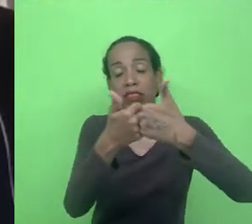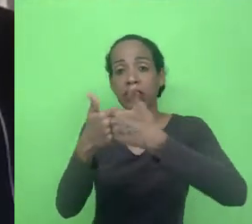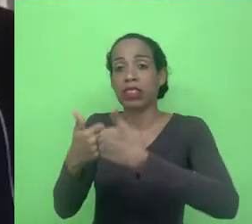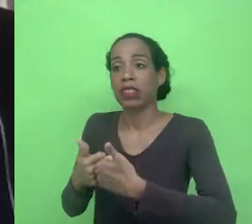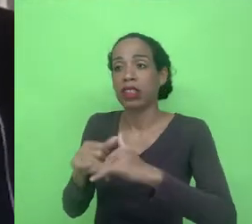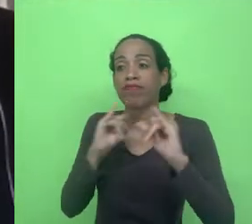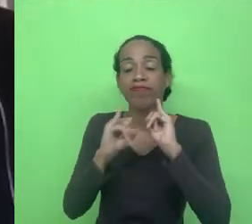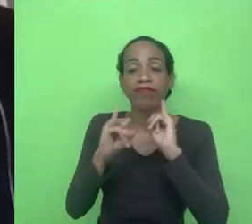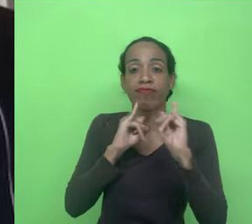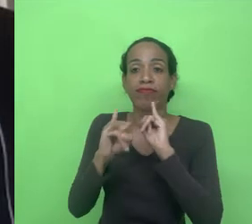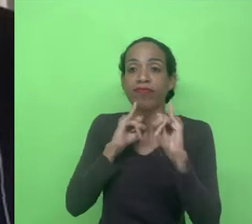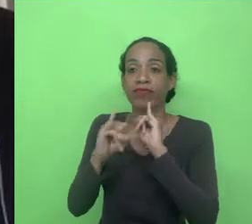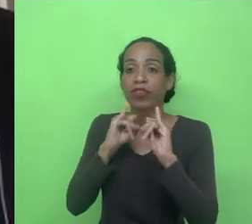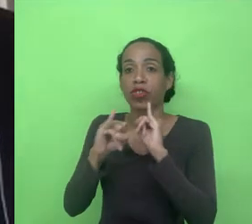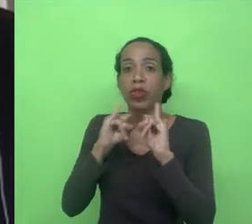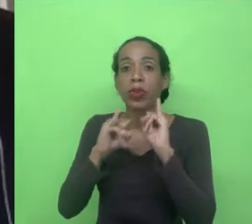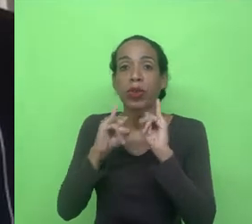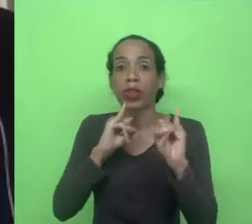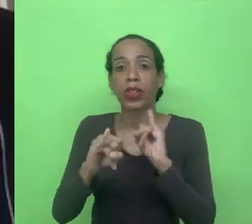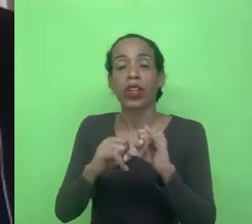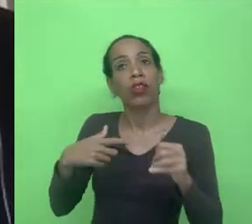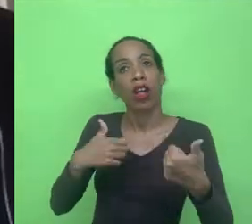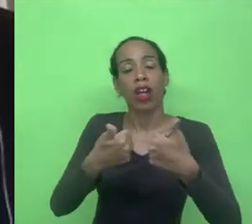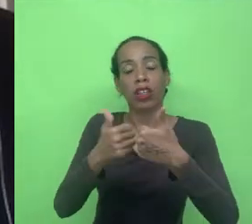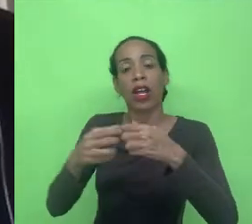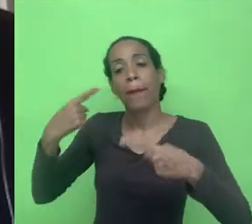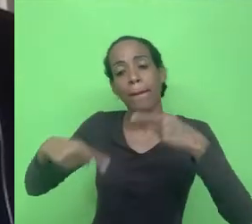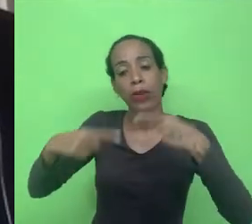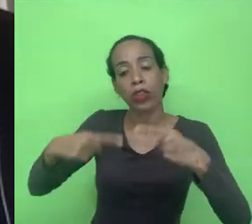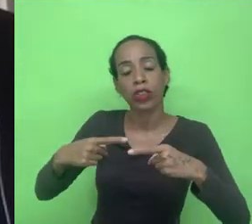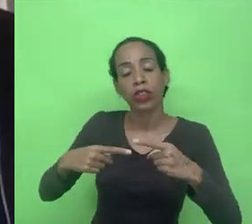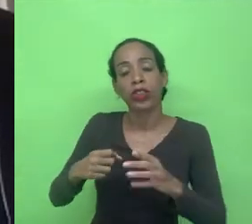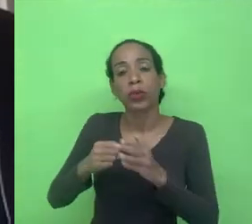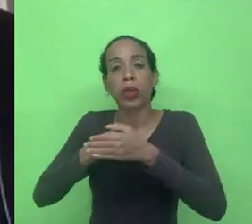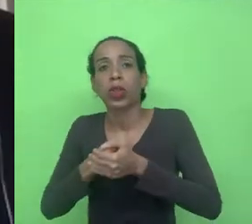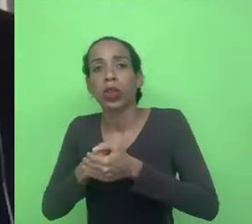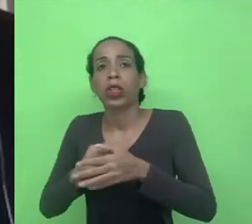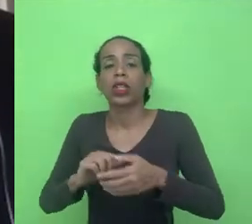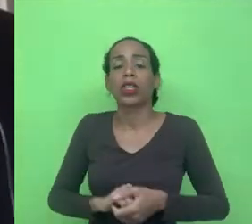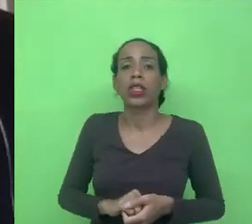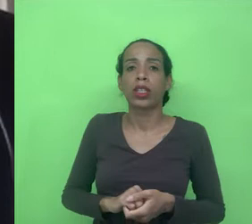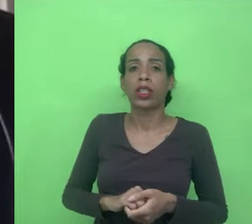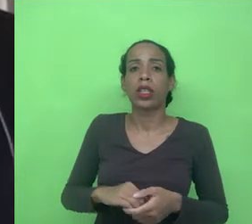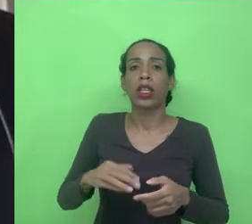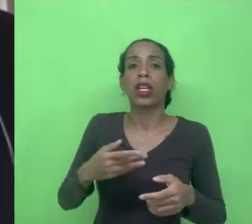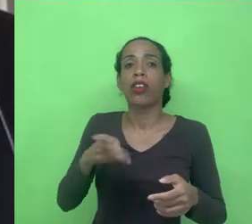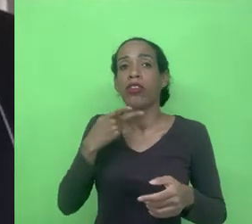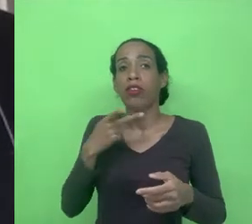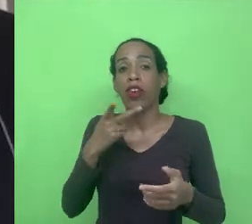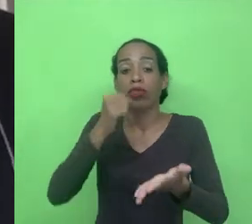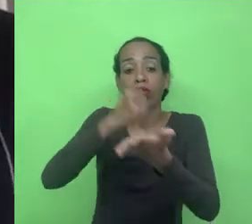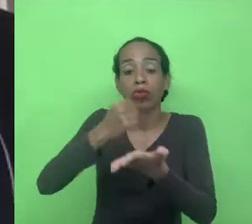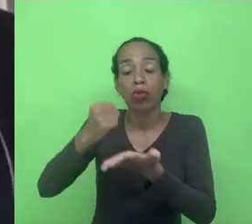então eu vou atrás desses informantes vou atrás da política de privacidade das plataformas vou atrás o que diz o contrato das